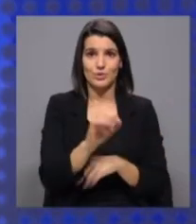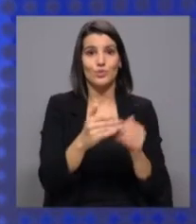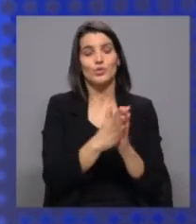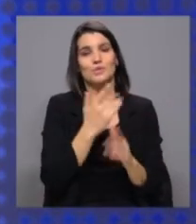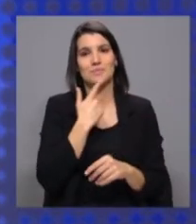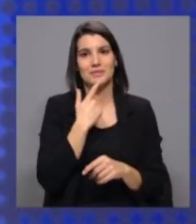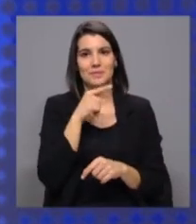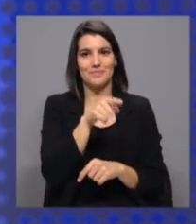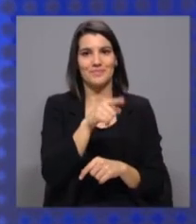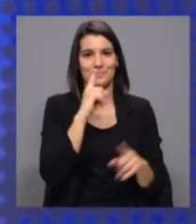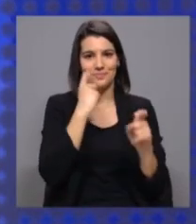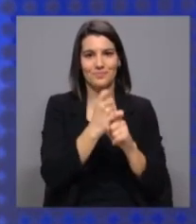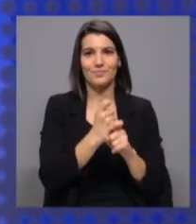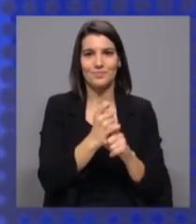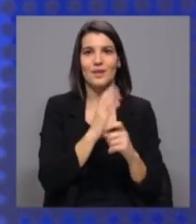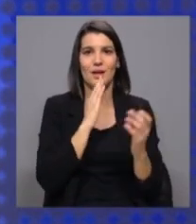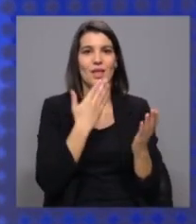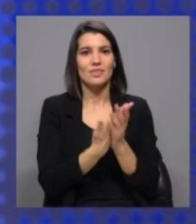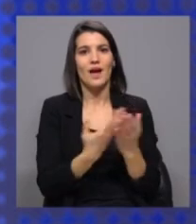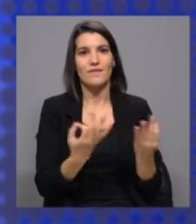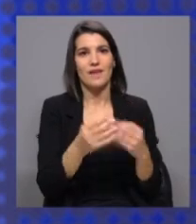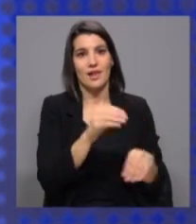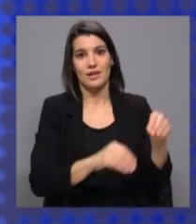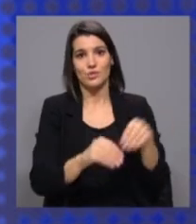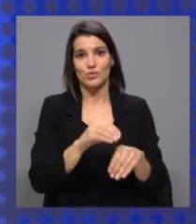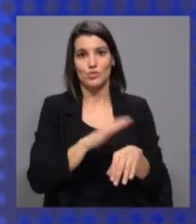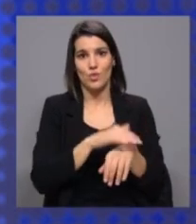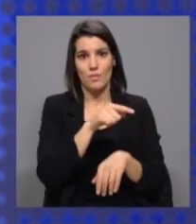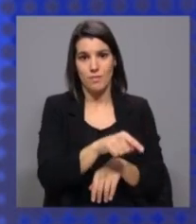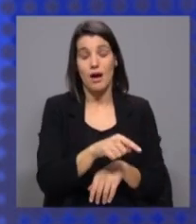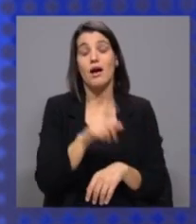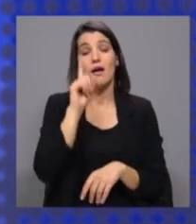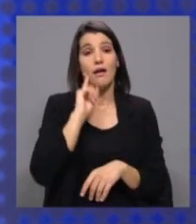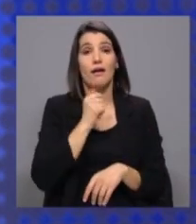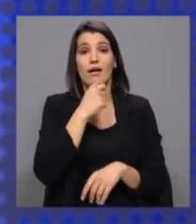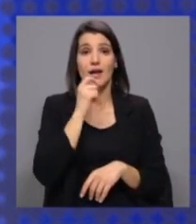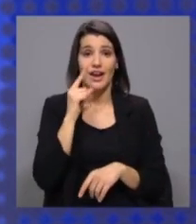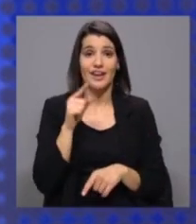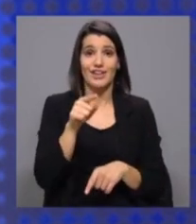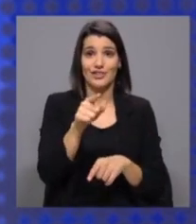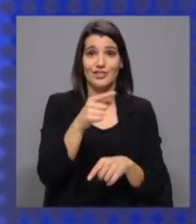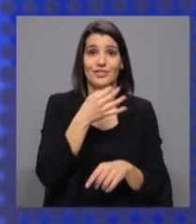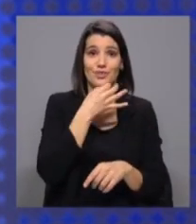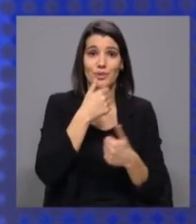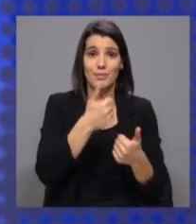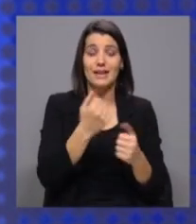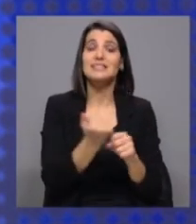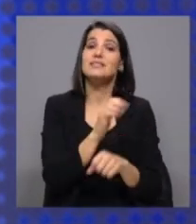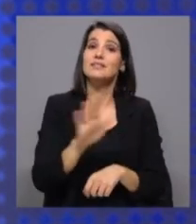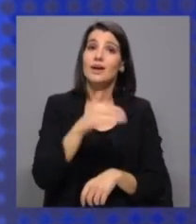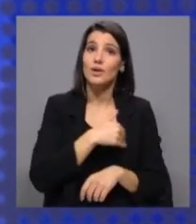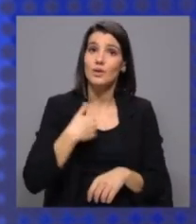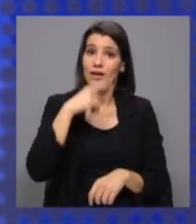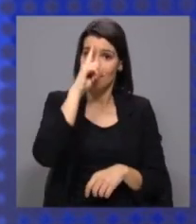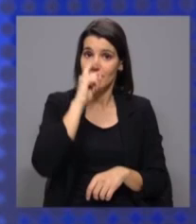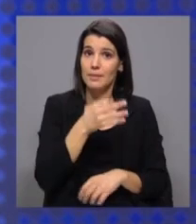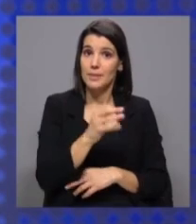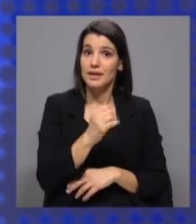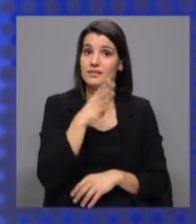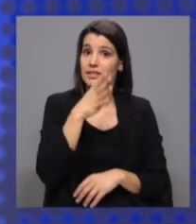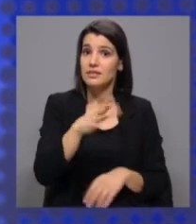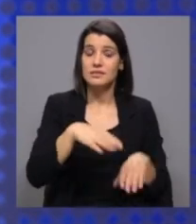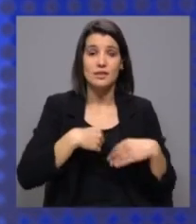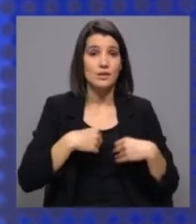essa exigência que precipitou as eleições. A Inês falava bem do Serviço Nacional de Saúde. Eu lembro que o PS disse que não